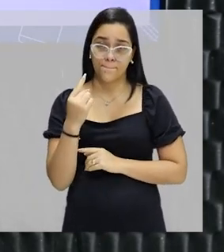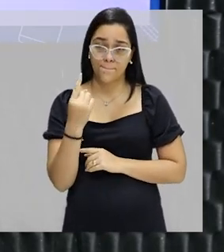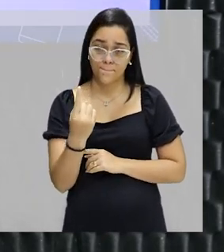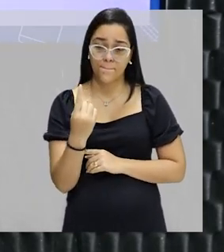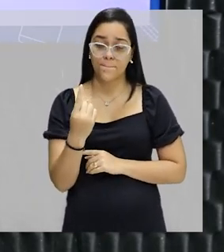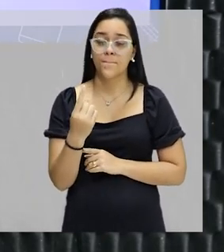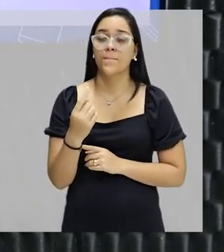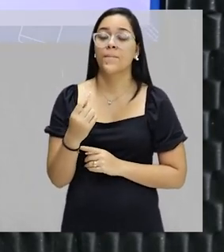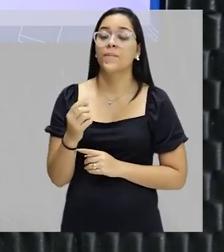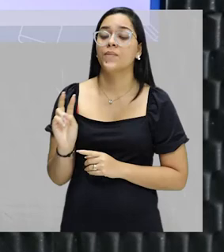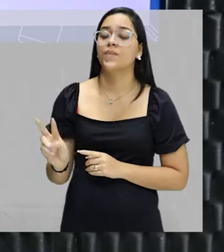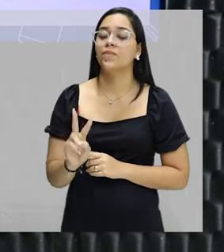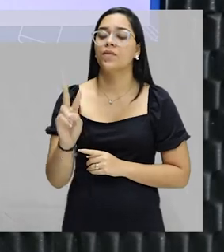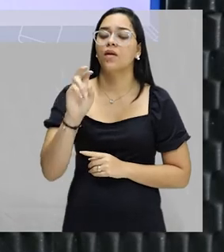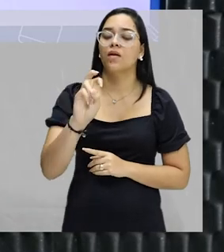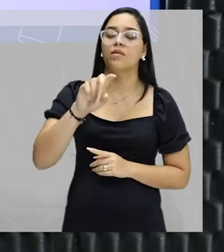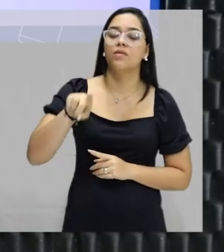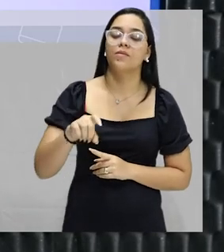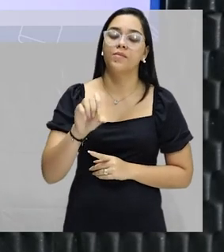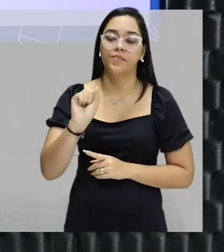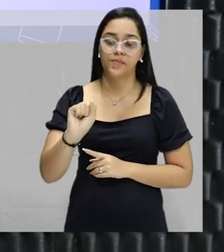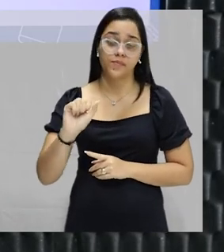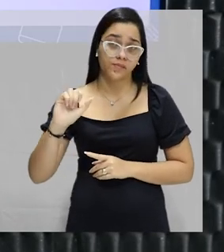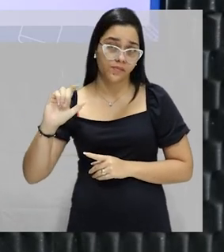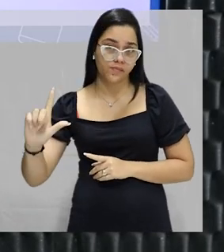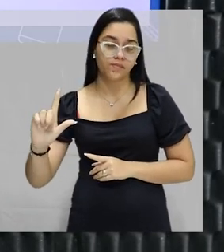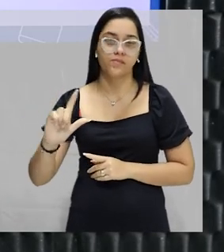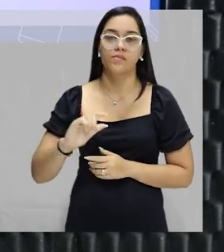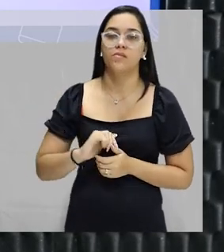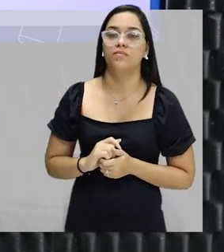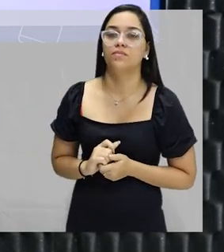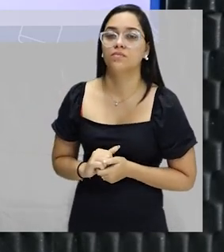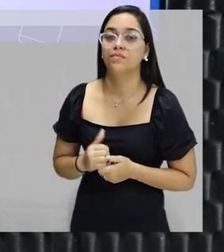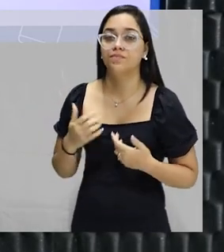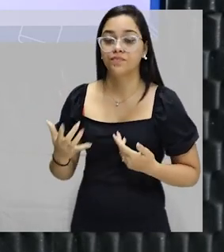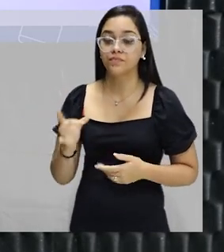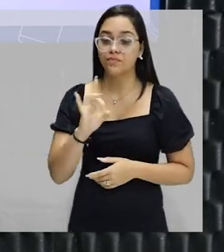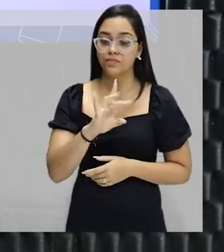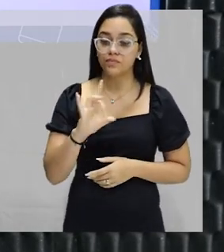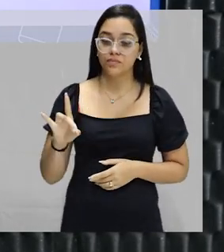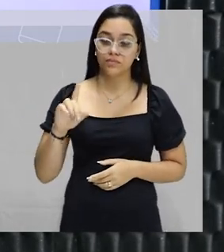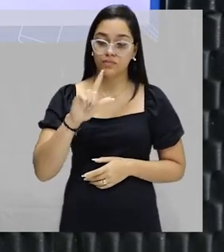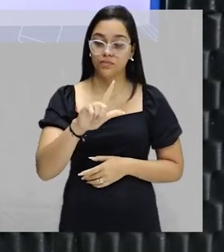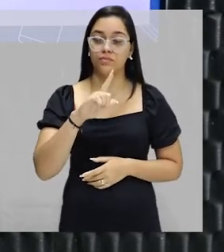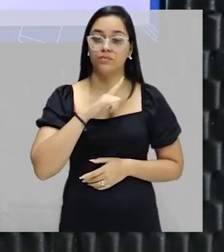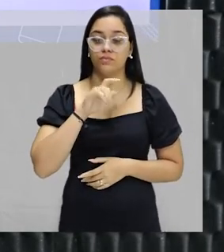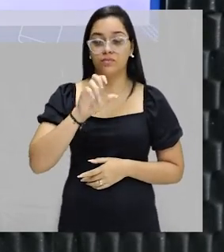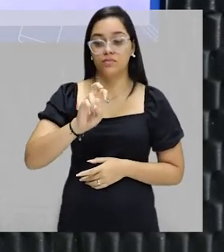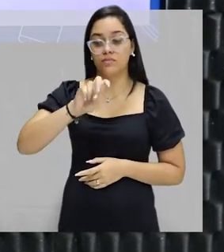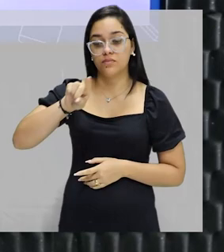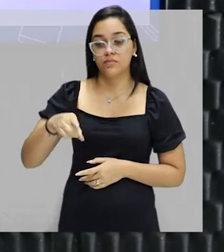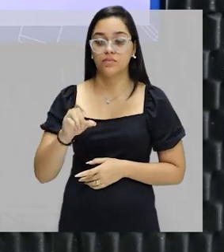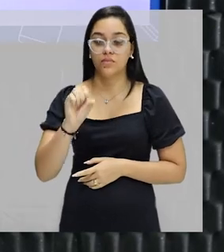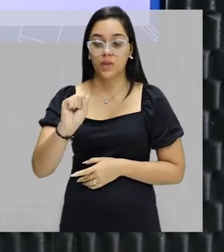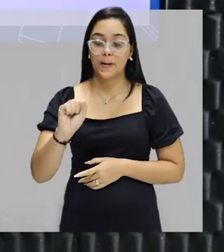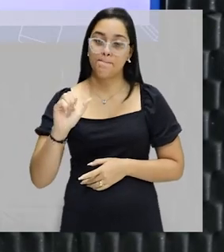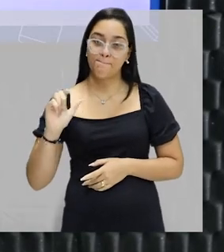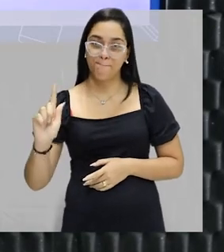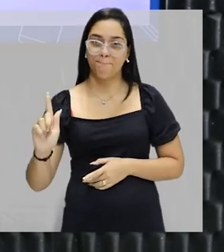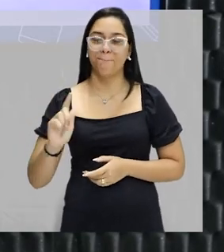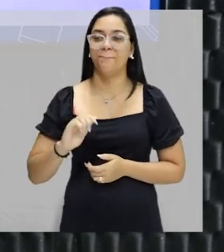ela vale 5,8 gramas por litro. Tudo bem, turminha? Então, cada litro nós temos 5,8 gramas.